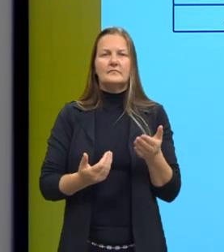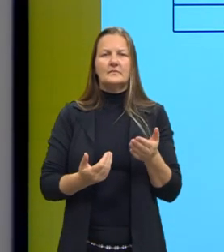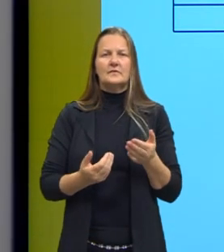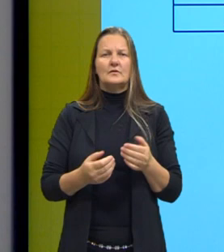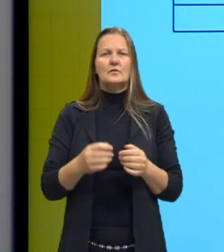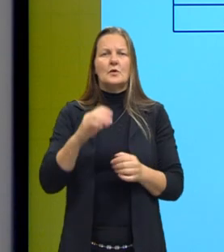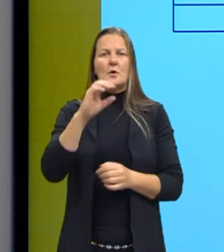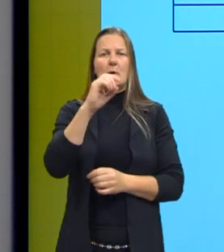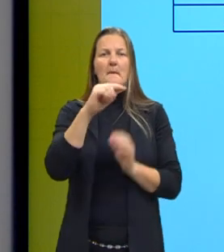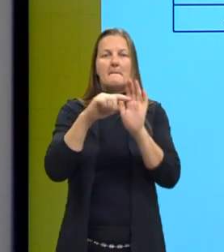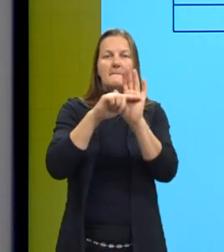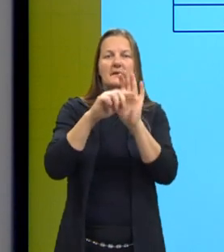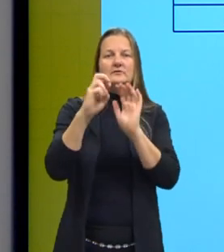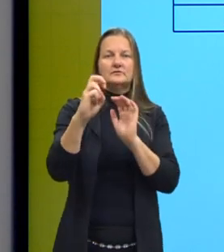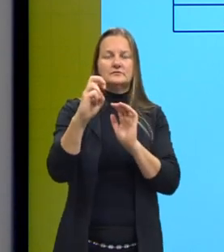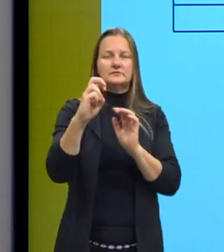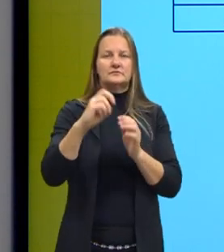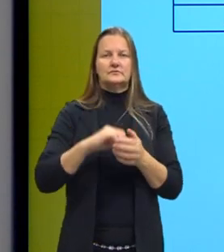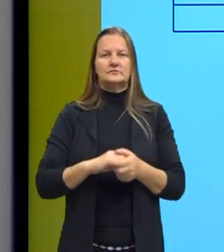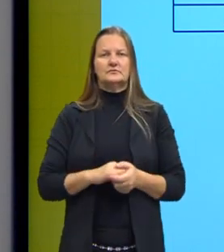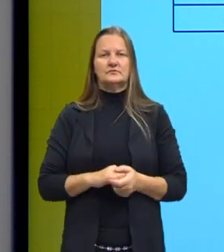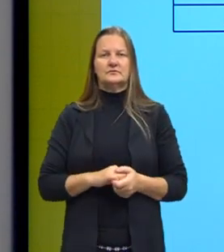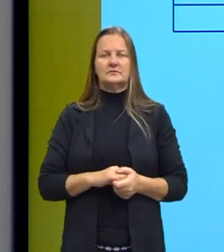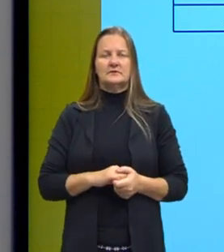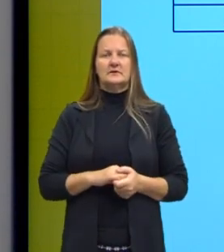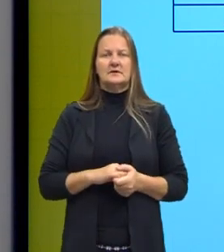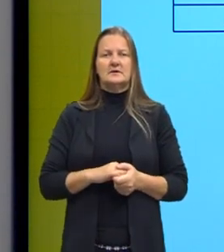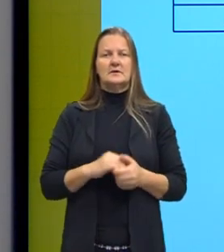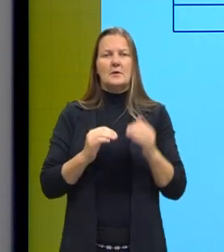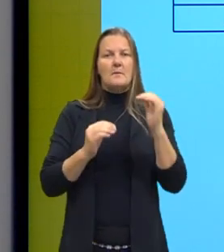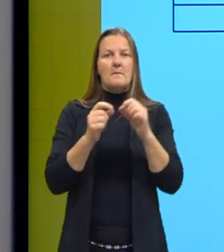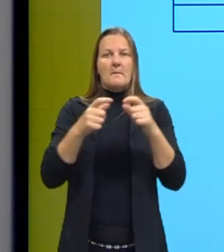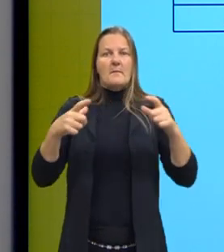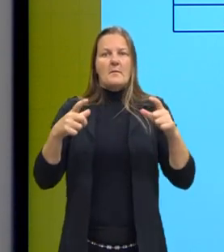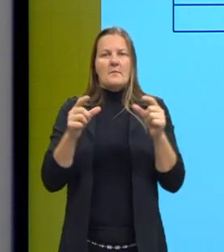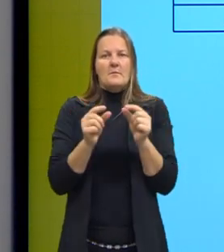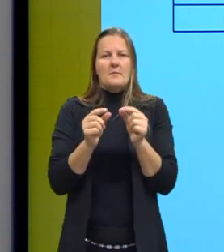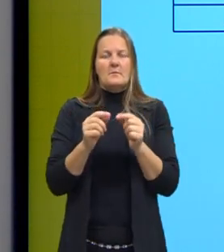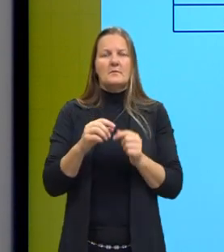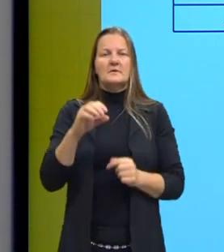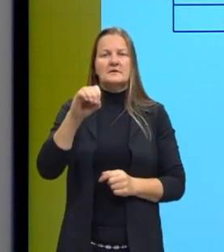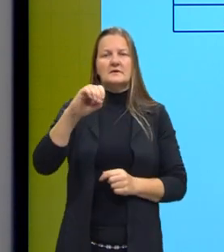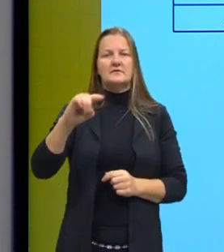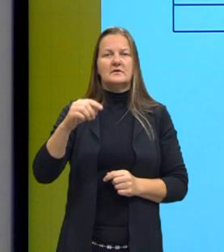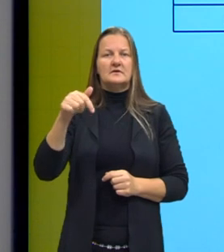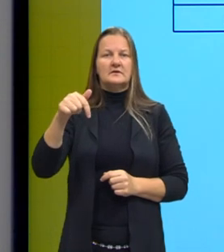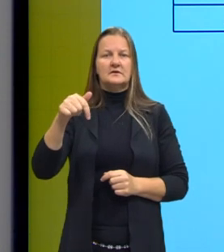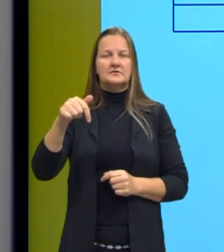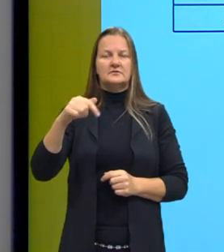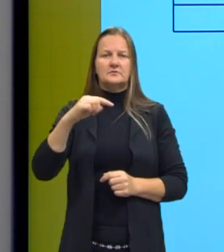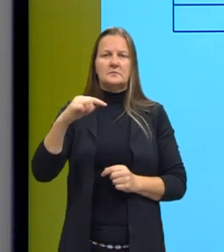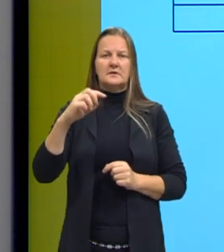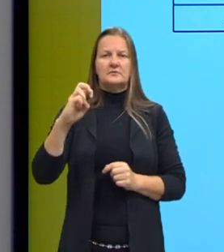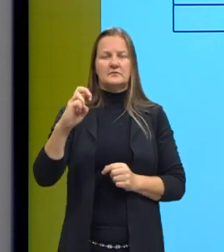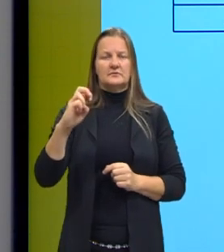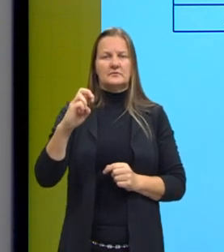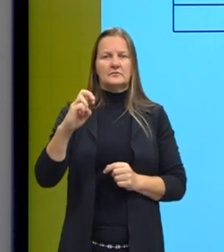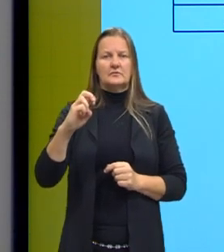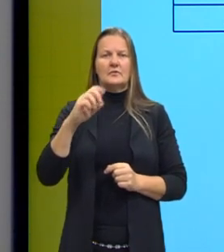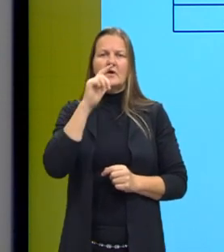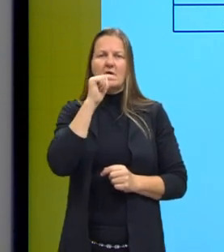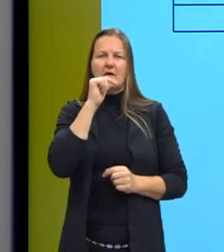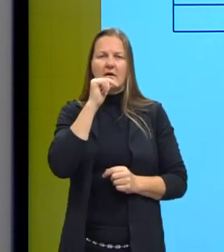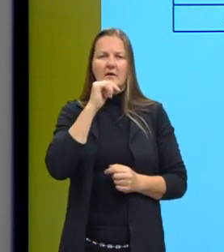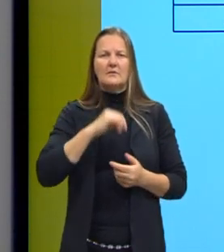para o menos cinco, para conseguir verificar se é maior ou menor. Então, fica 0,7 vezes 10 na menos cinco gramas na água